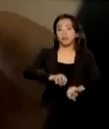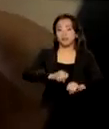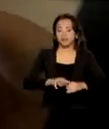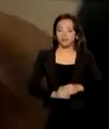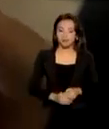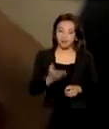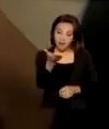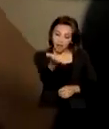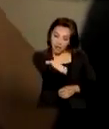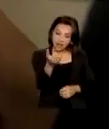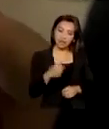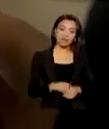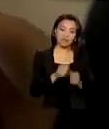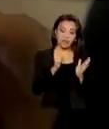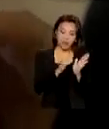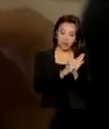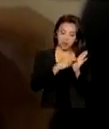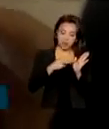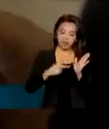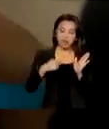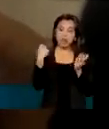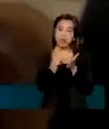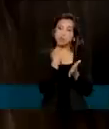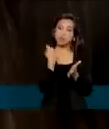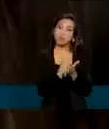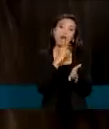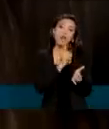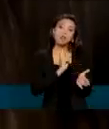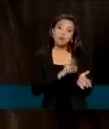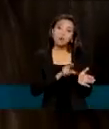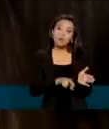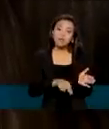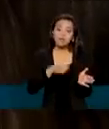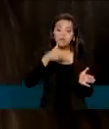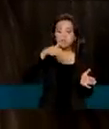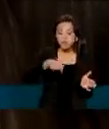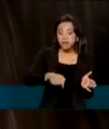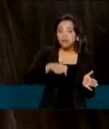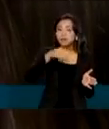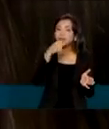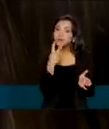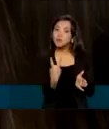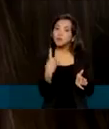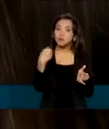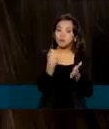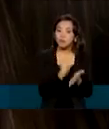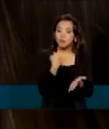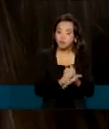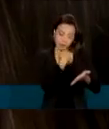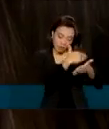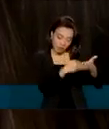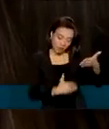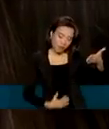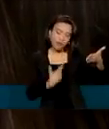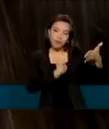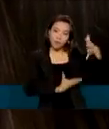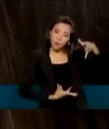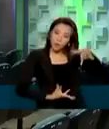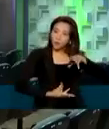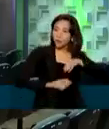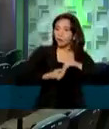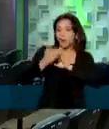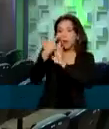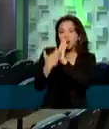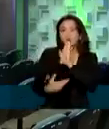Ao responder 72 perguntas, o estudante tem acesso a um relatório sobre seu perfil profissional.